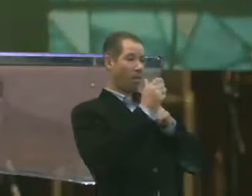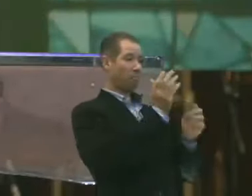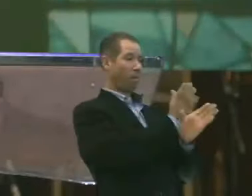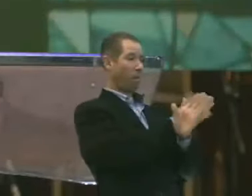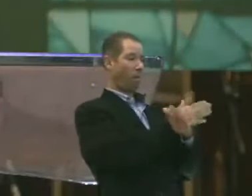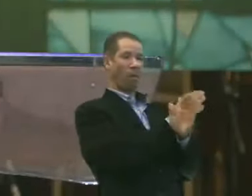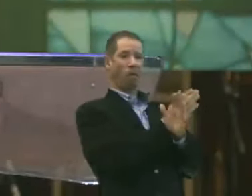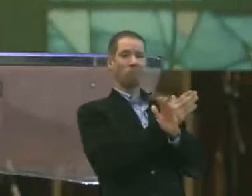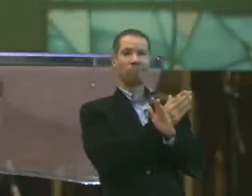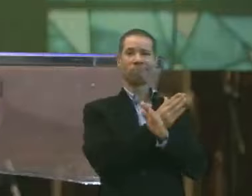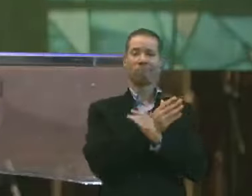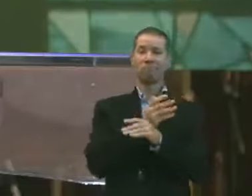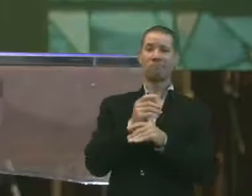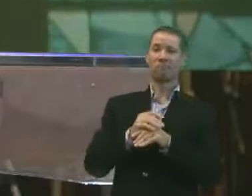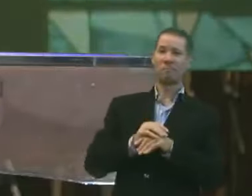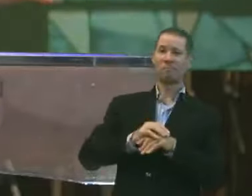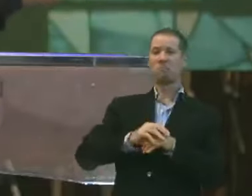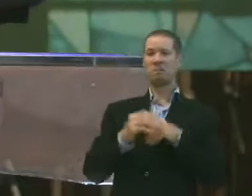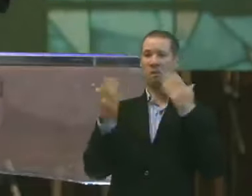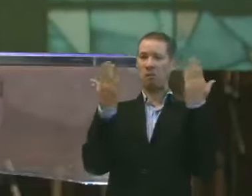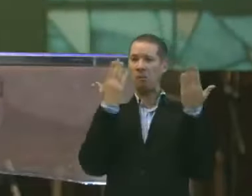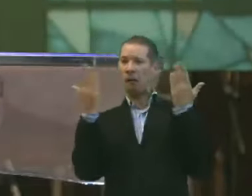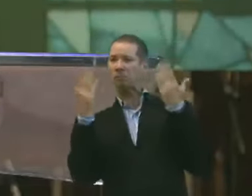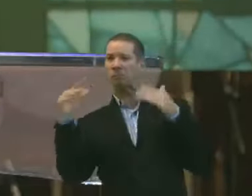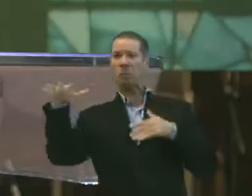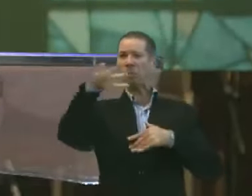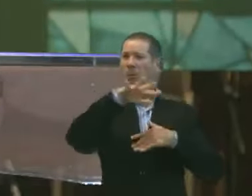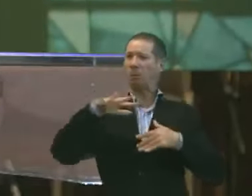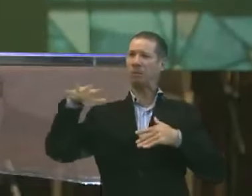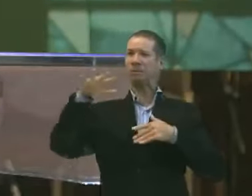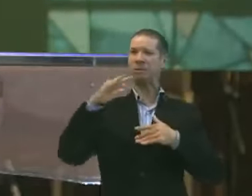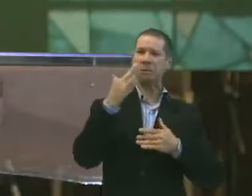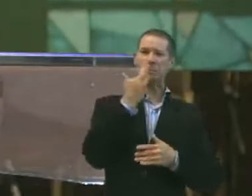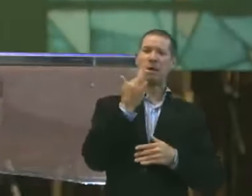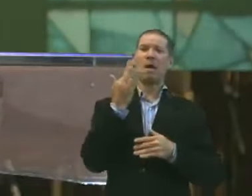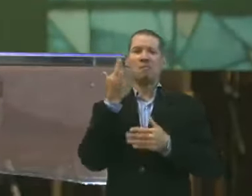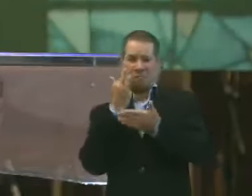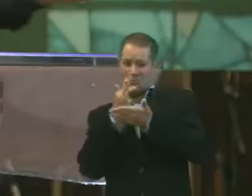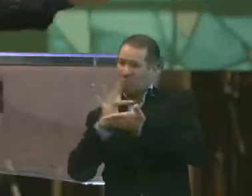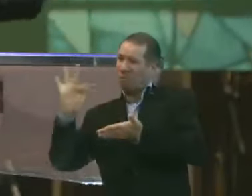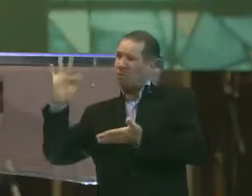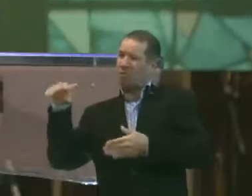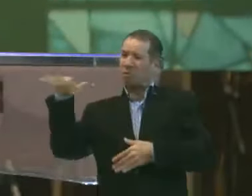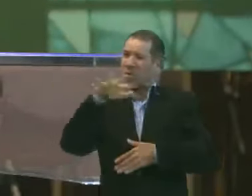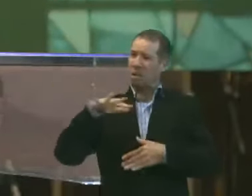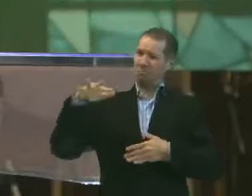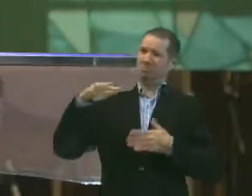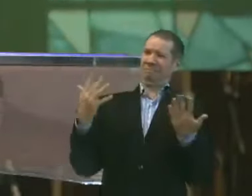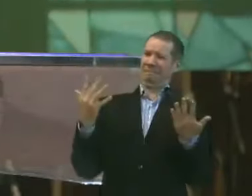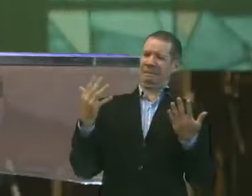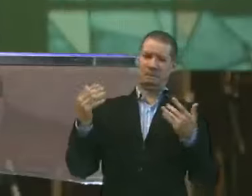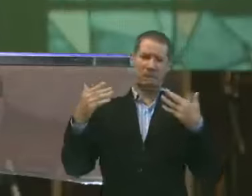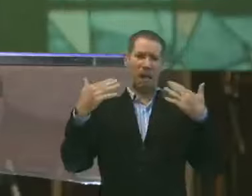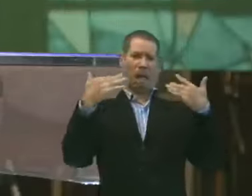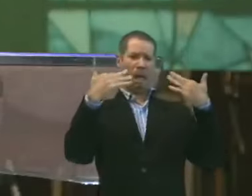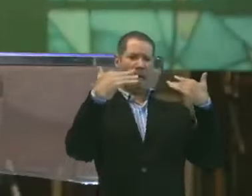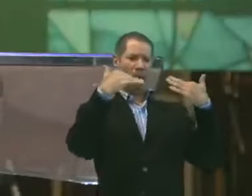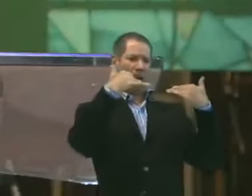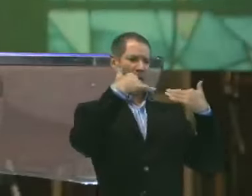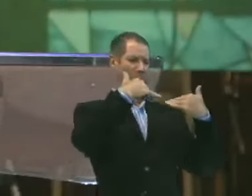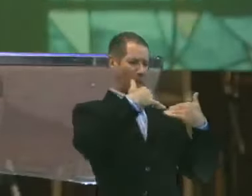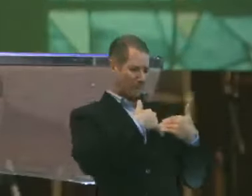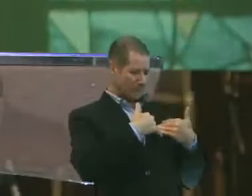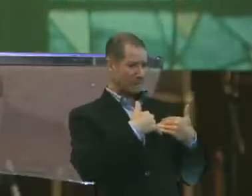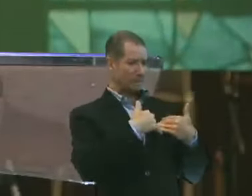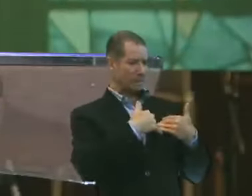Por teologias que vão se infiltrando nas nossas igrejas. De uma forma tão sorrateira. E de repente nós vamos